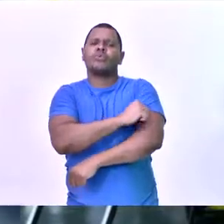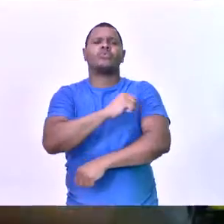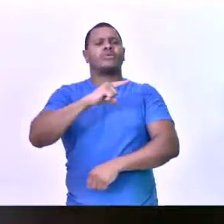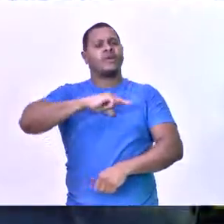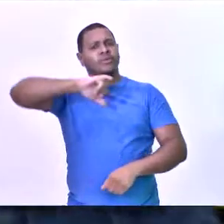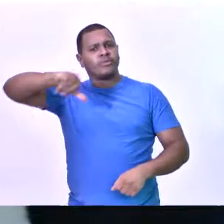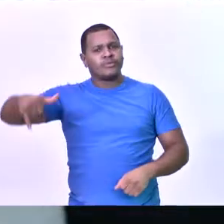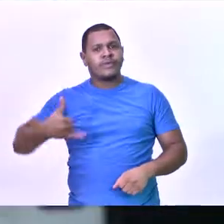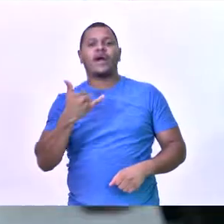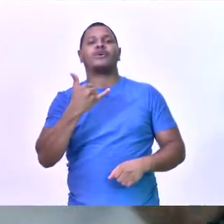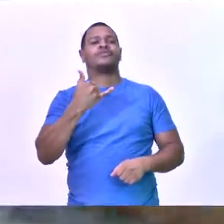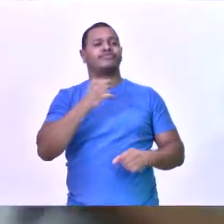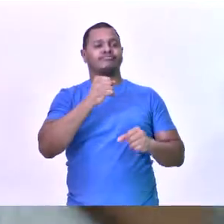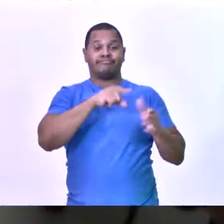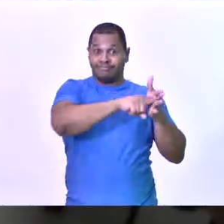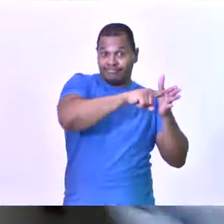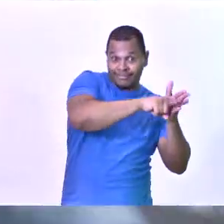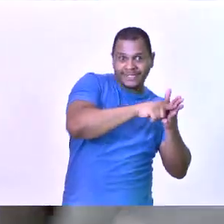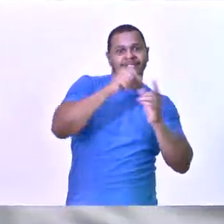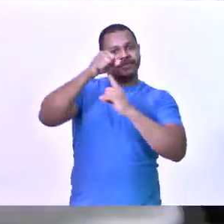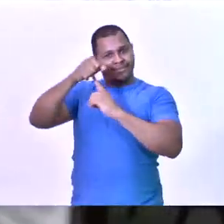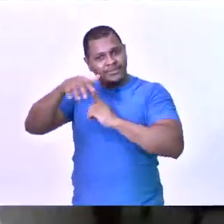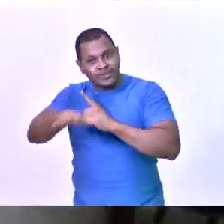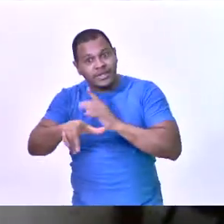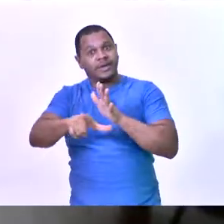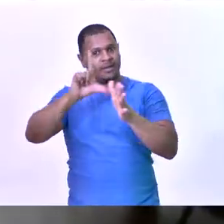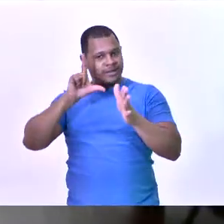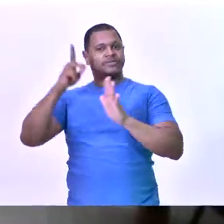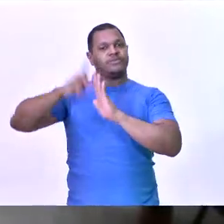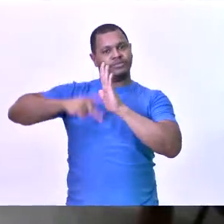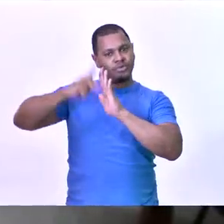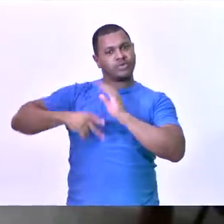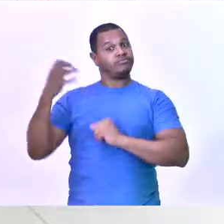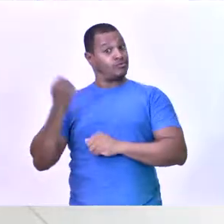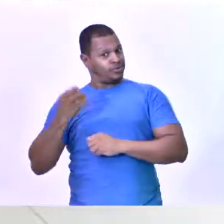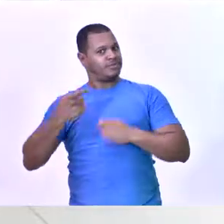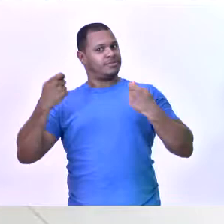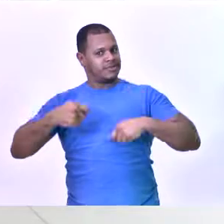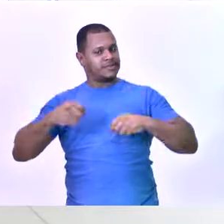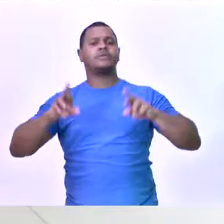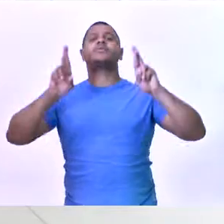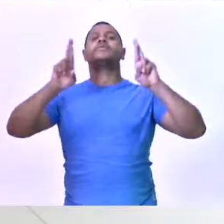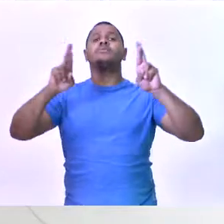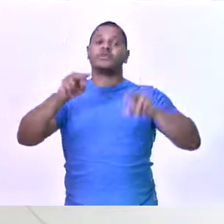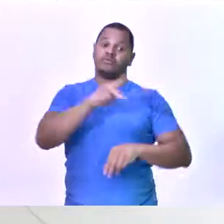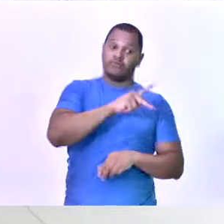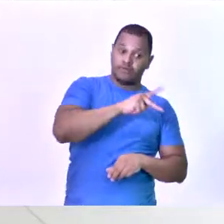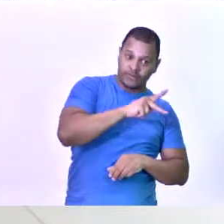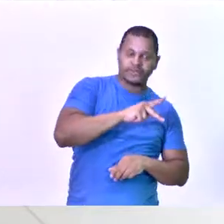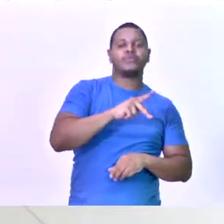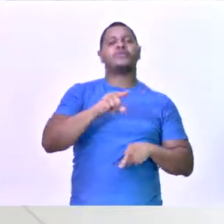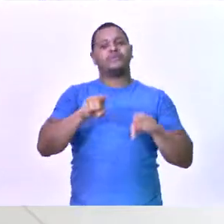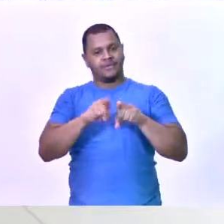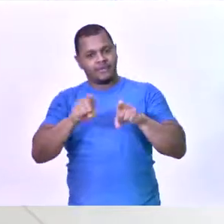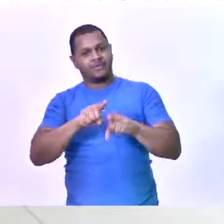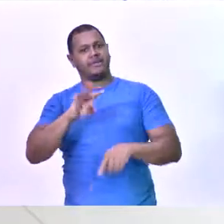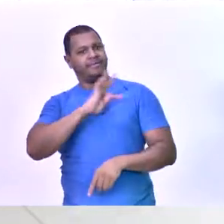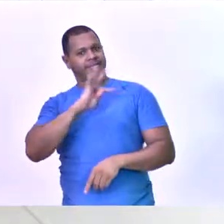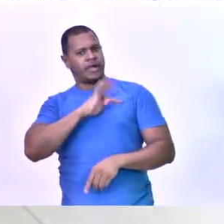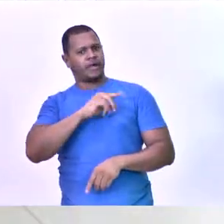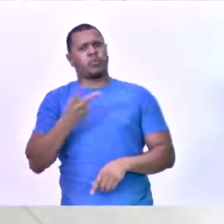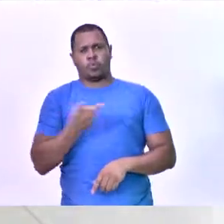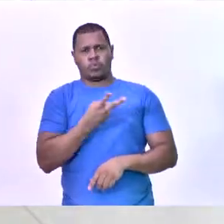os graduandos também têm oportunidades de realizar atividades de pesquisa e de extensão, isso como bolsistas de